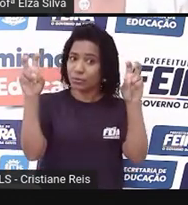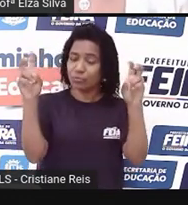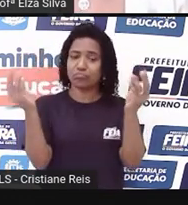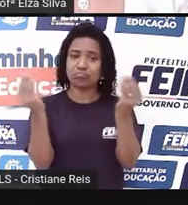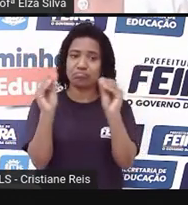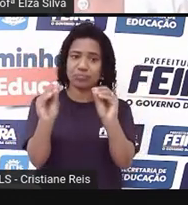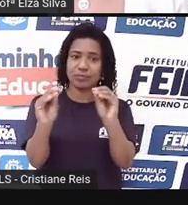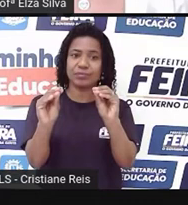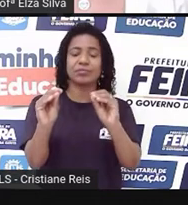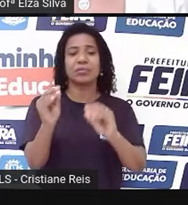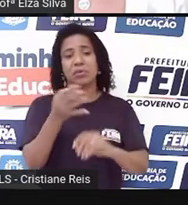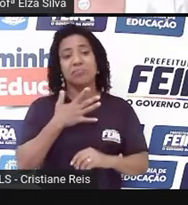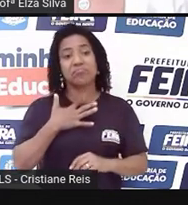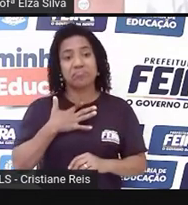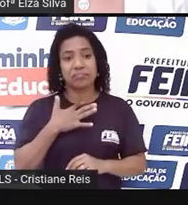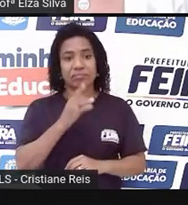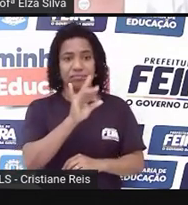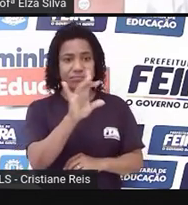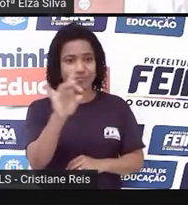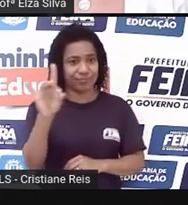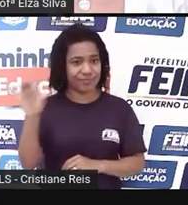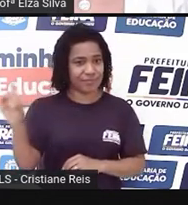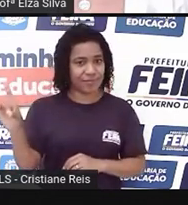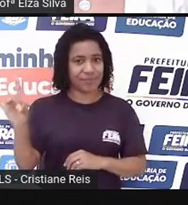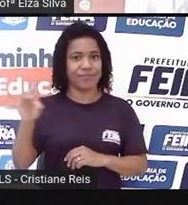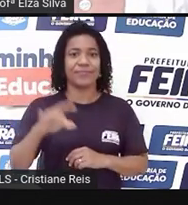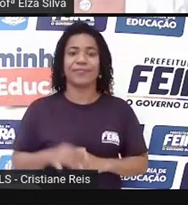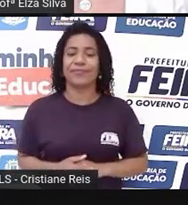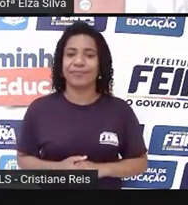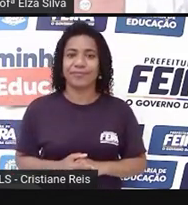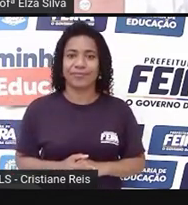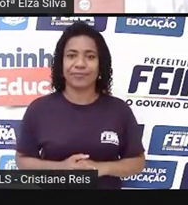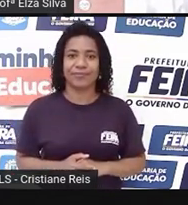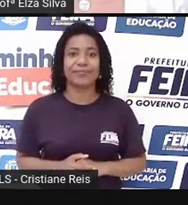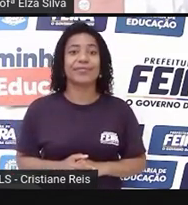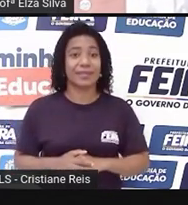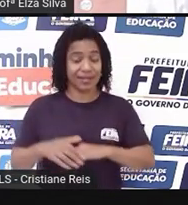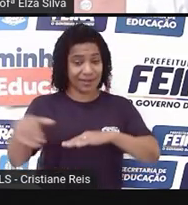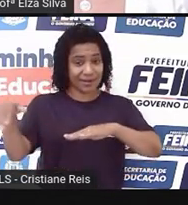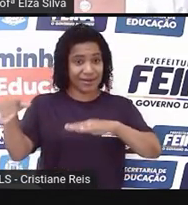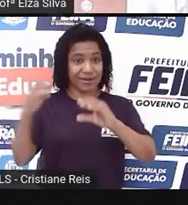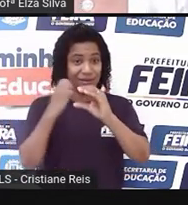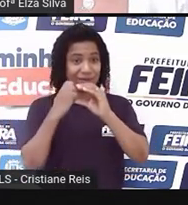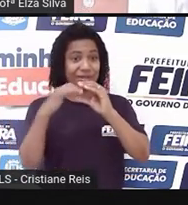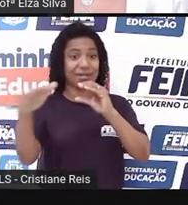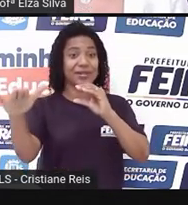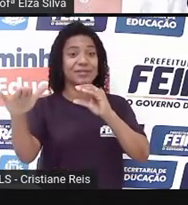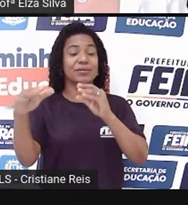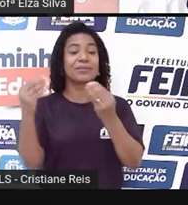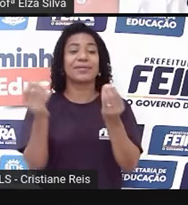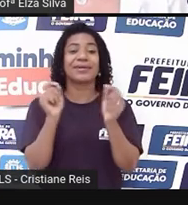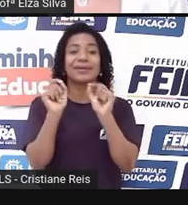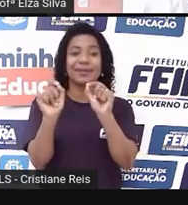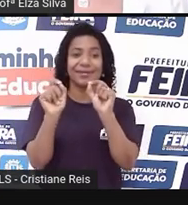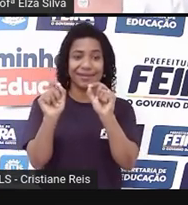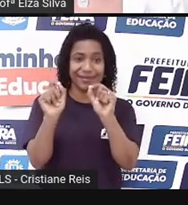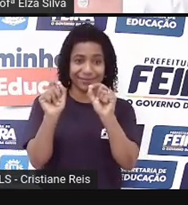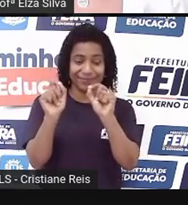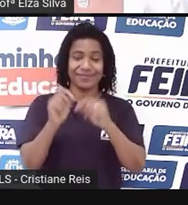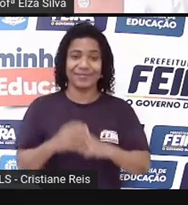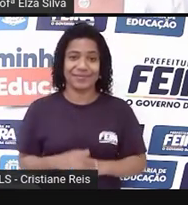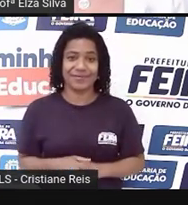E-mail, address, o endereço de e-mail, here, para quem você vai enviar o e-mail.